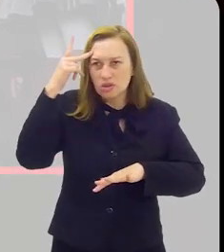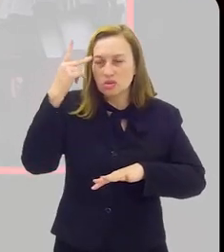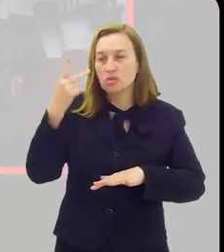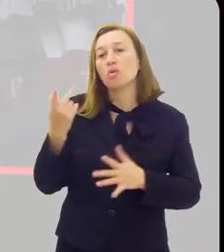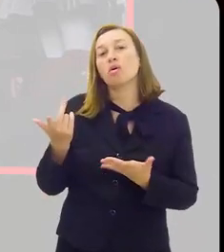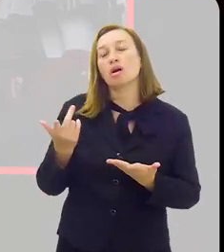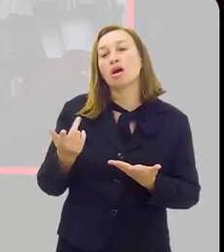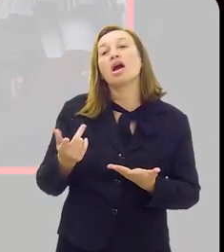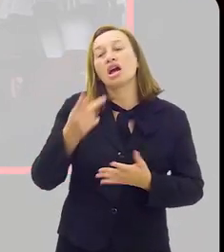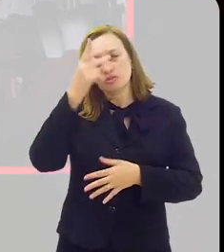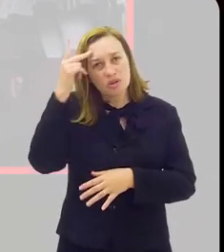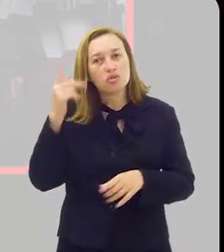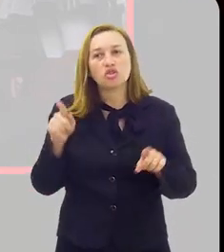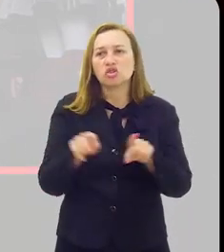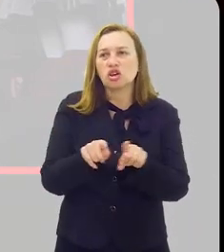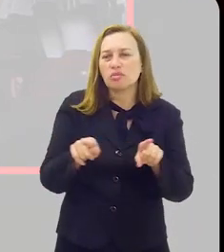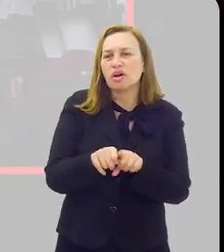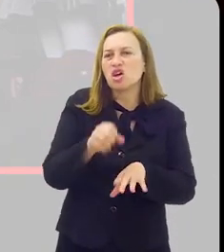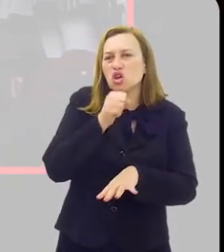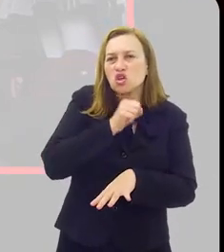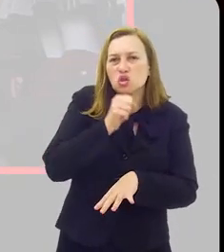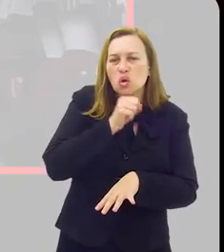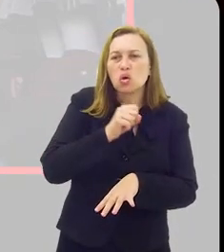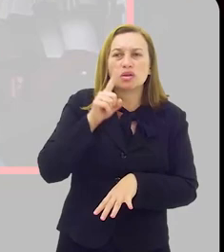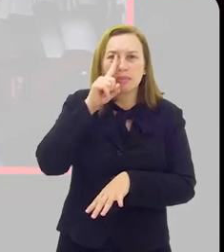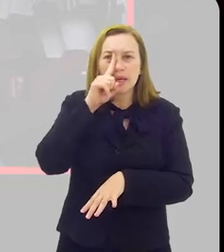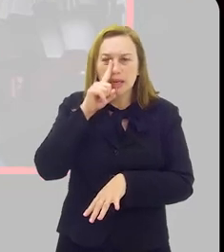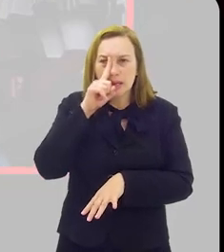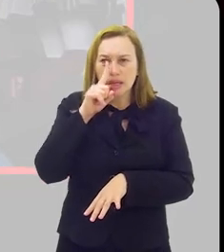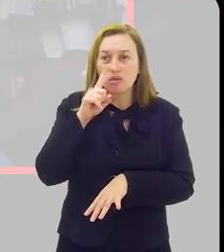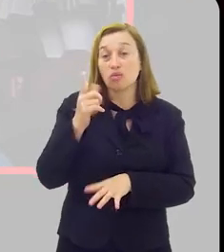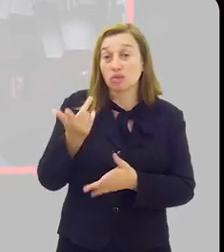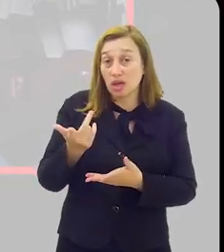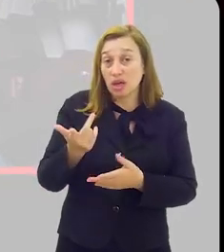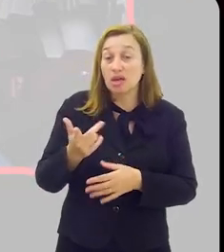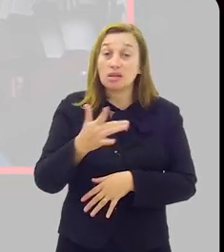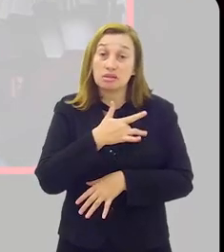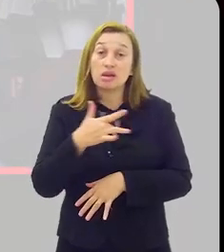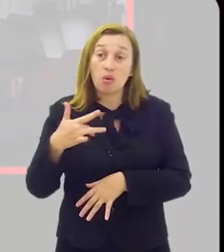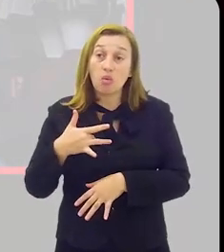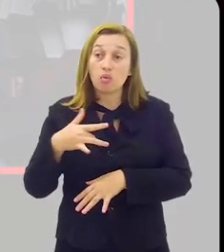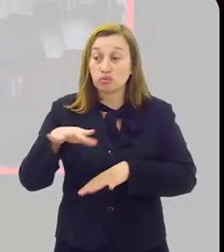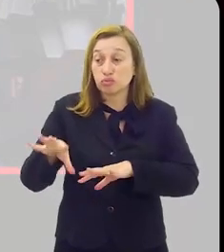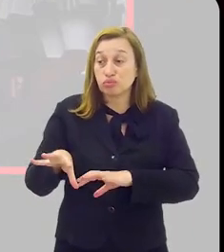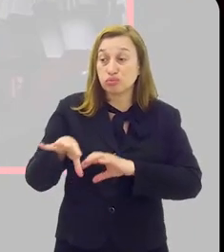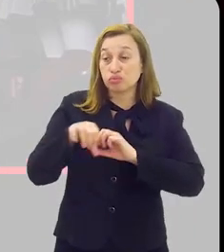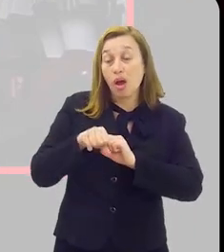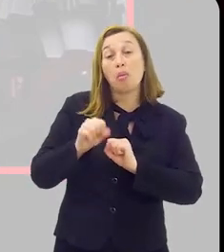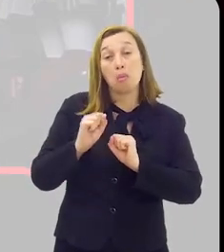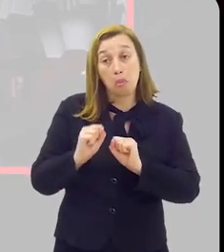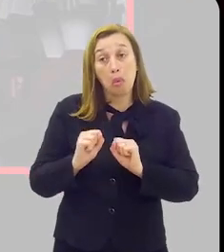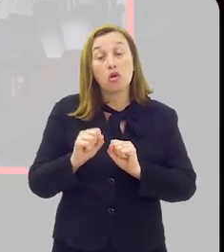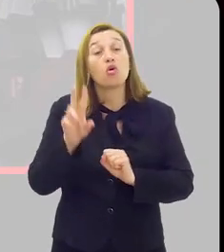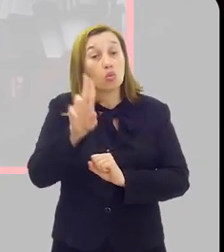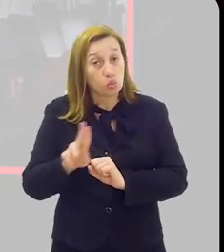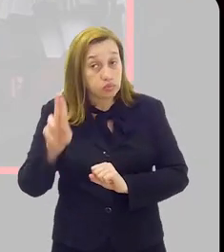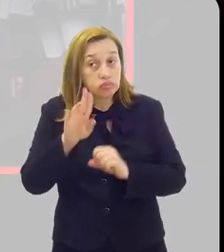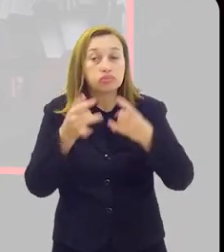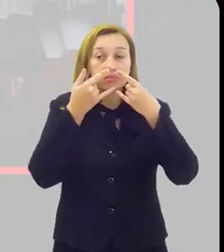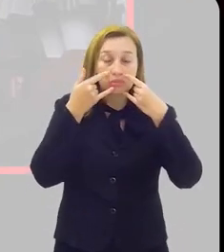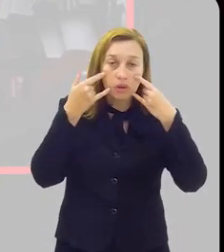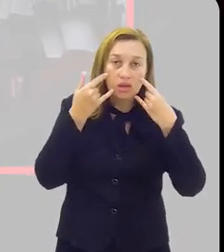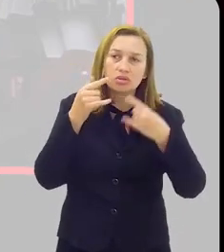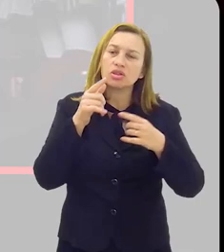risco, como a doutora Margareth falou, também devem se precaver e devem fazer o uso de máscara nesses